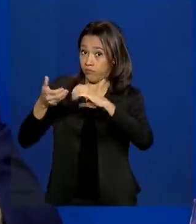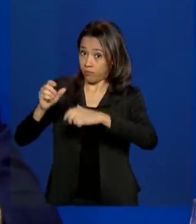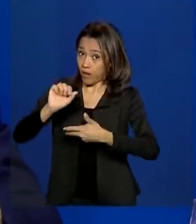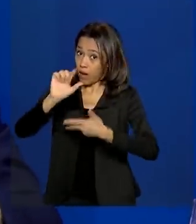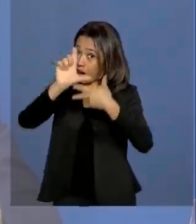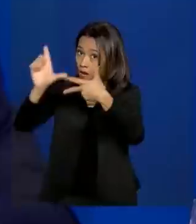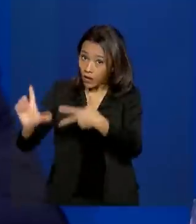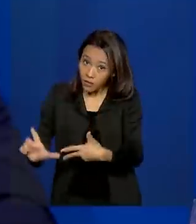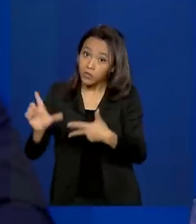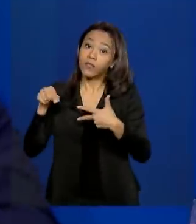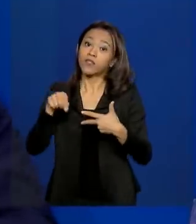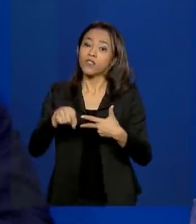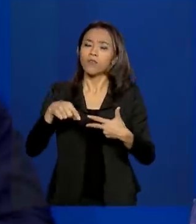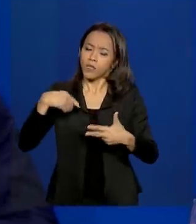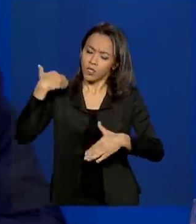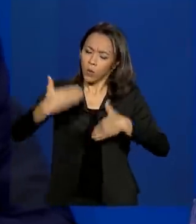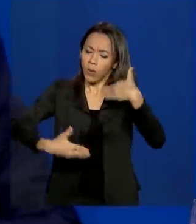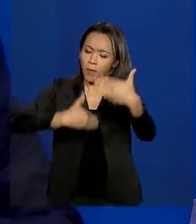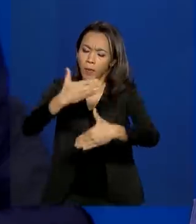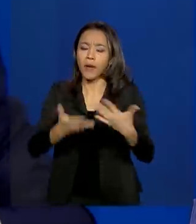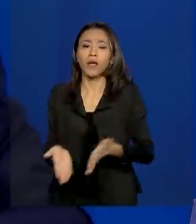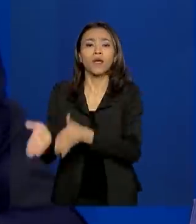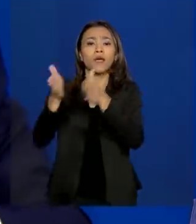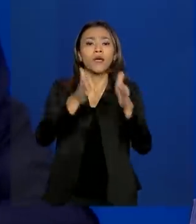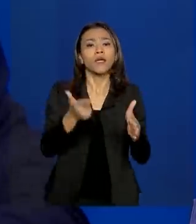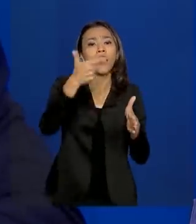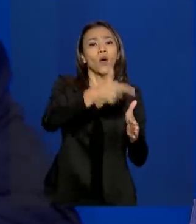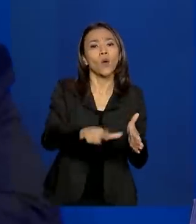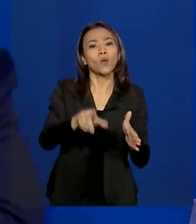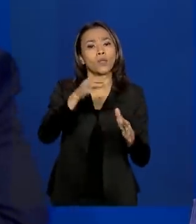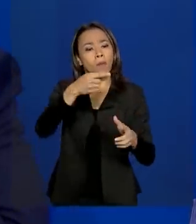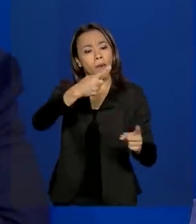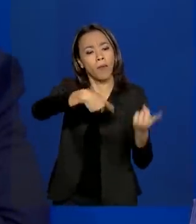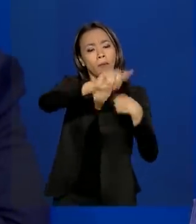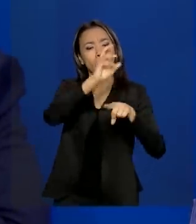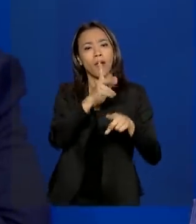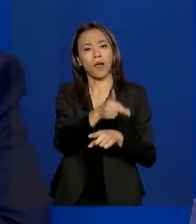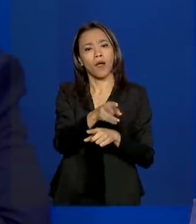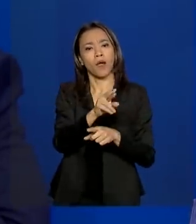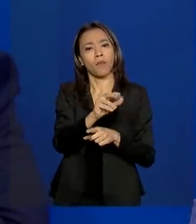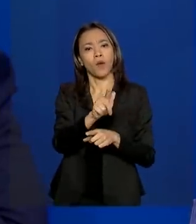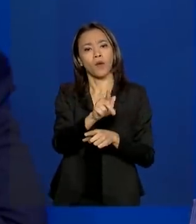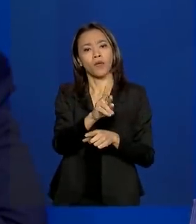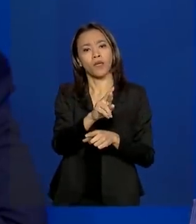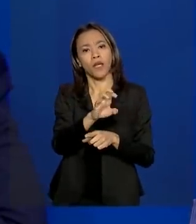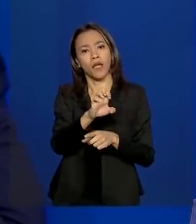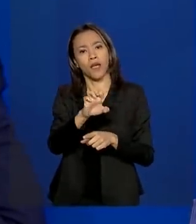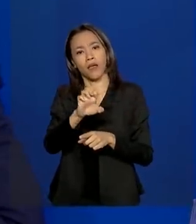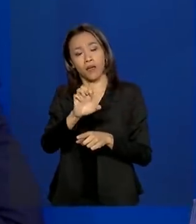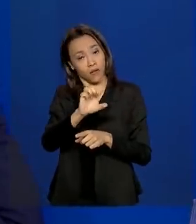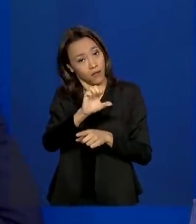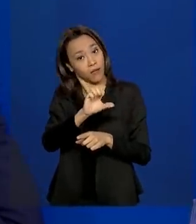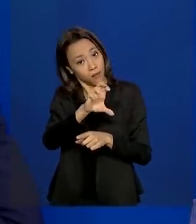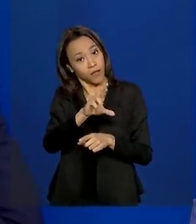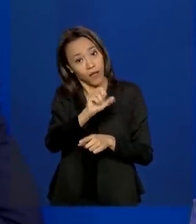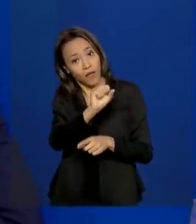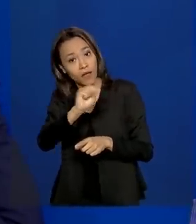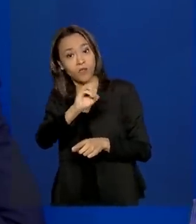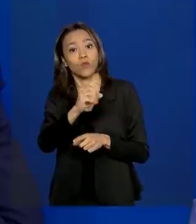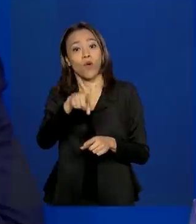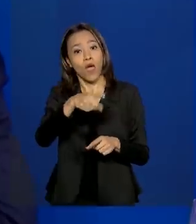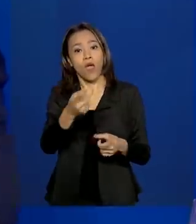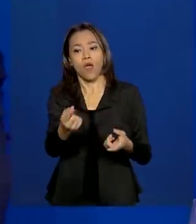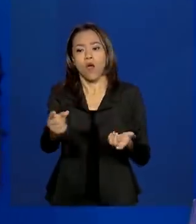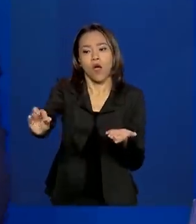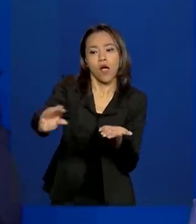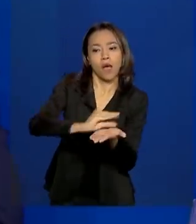de negócios. E a vertente progresso, essa se divide em duas. Nós vamos ter aquilo que vai ser feito com o capital privado.